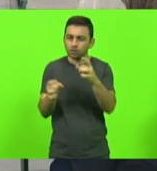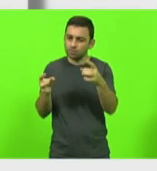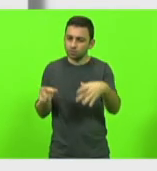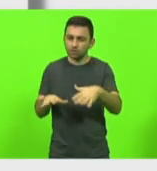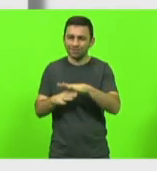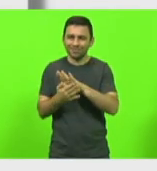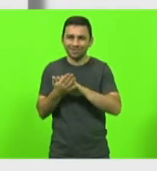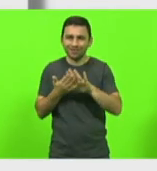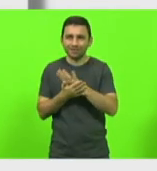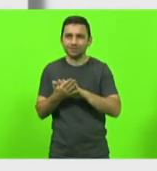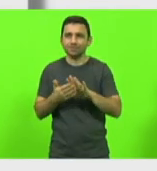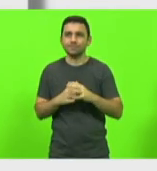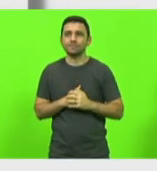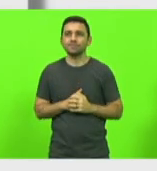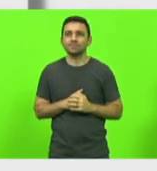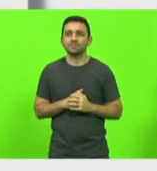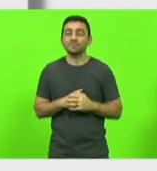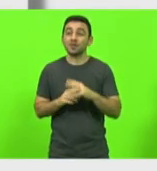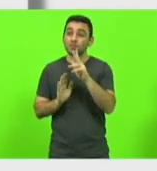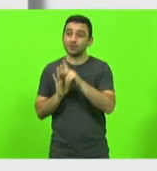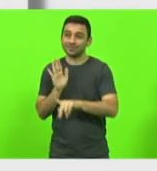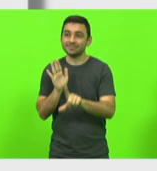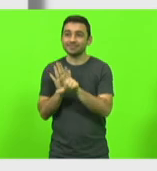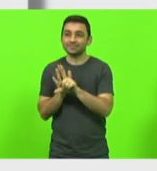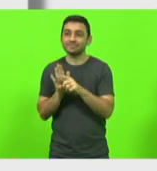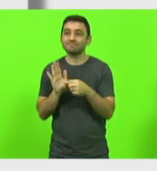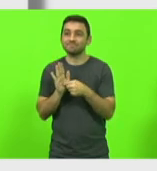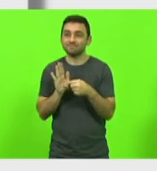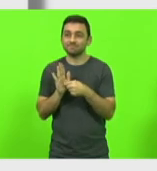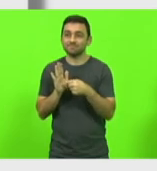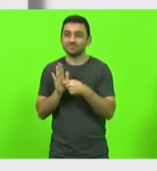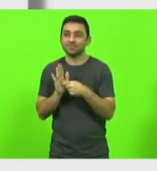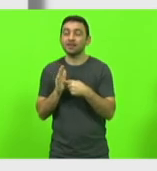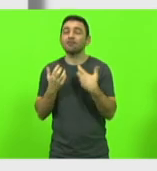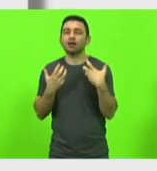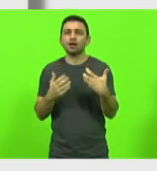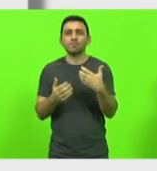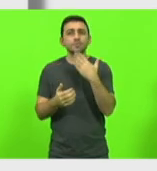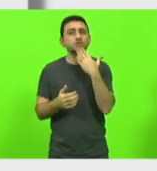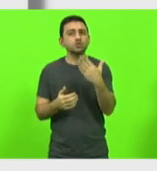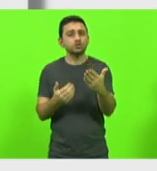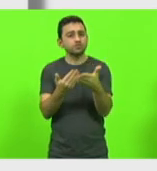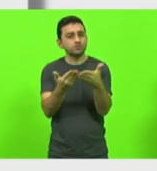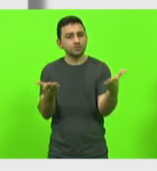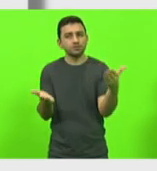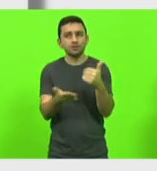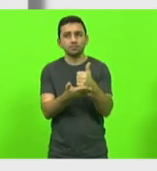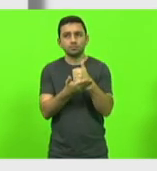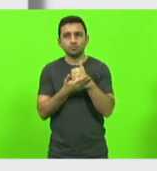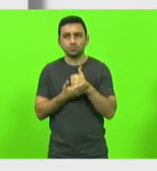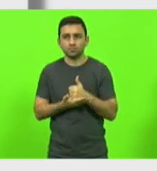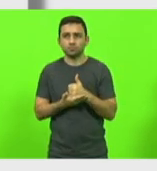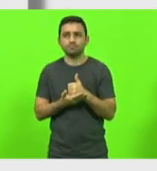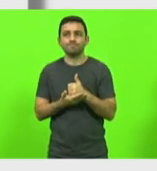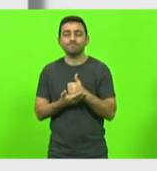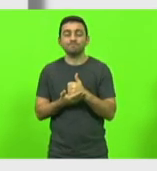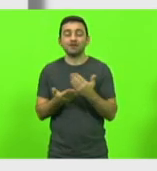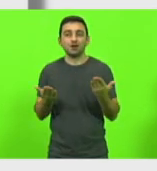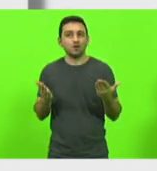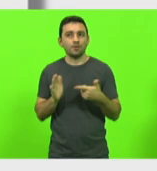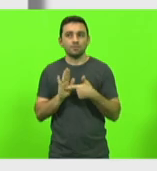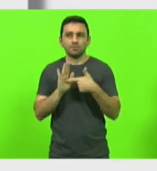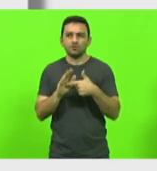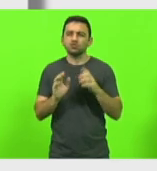passar. E aqui está o projeto de lei que eu gostaria de pedir o apoio. Estamos apresentando, eu já fiz uma